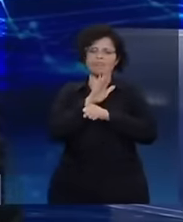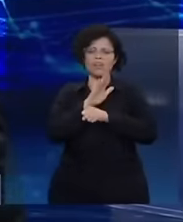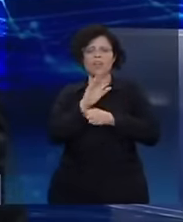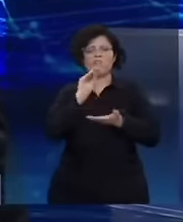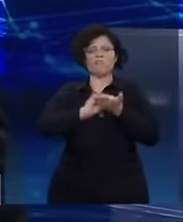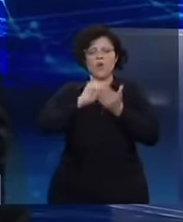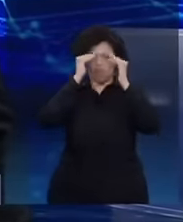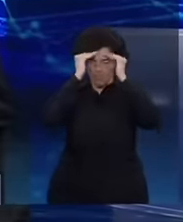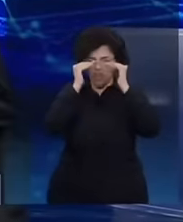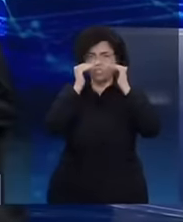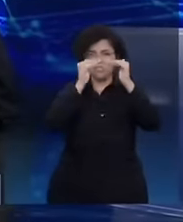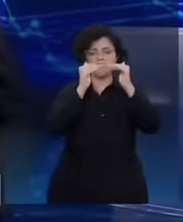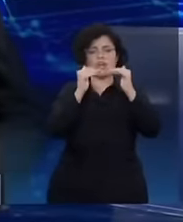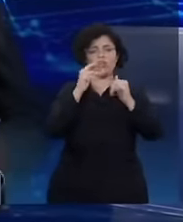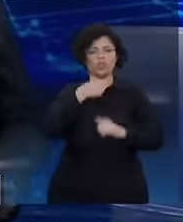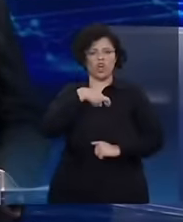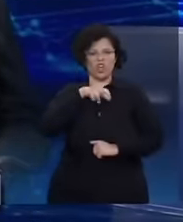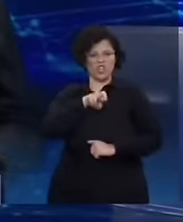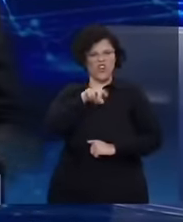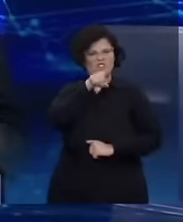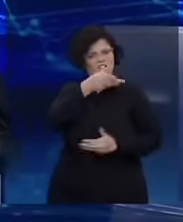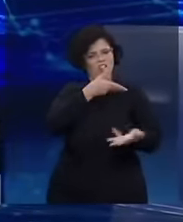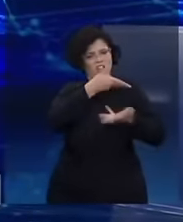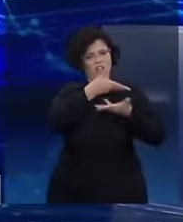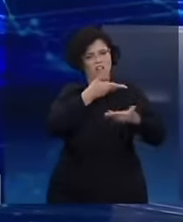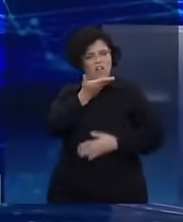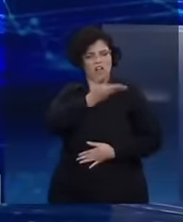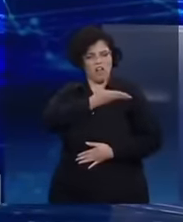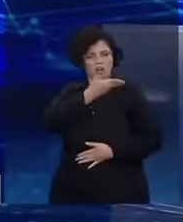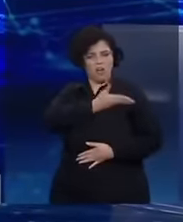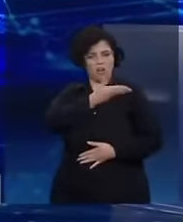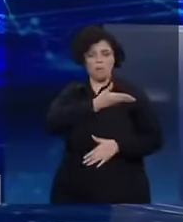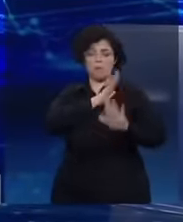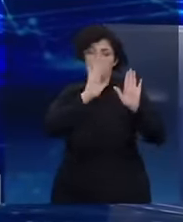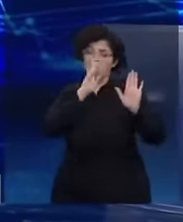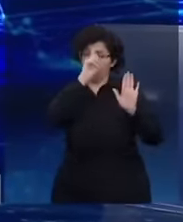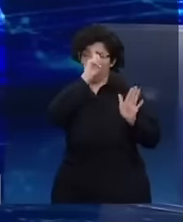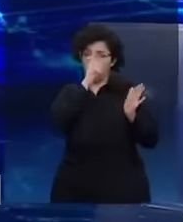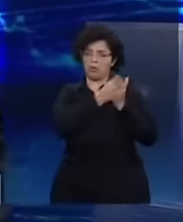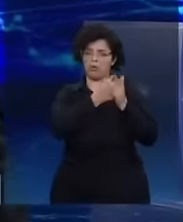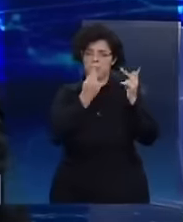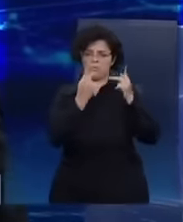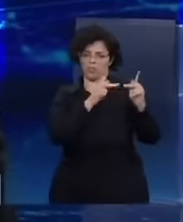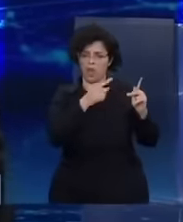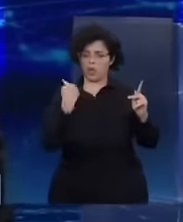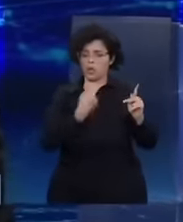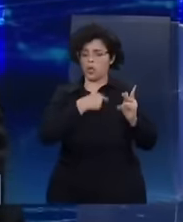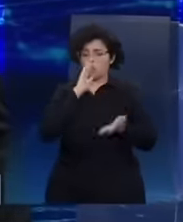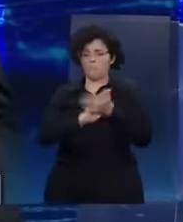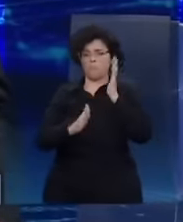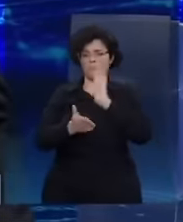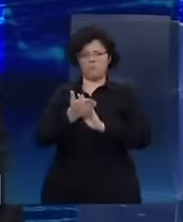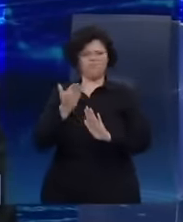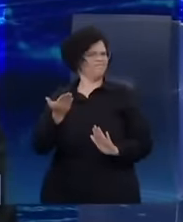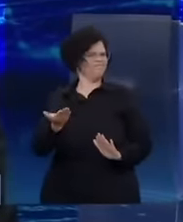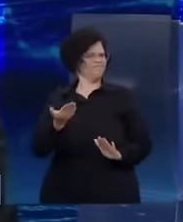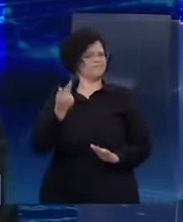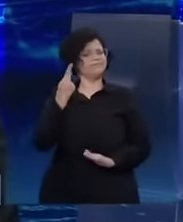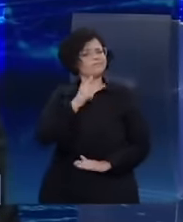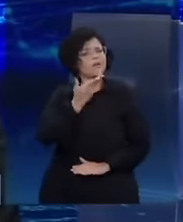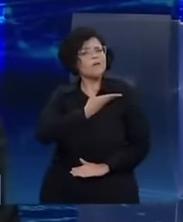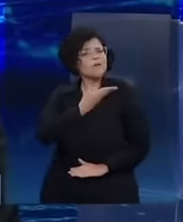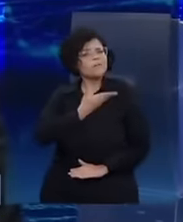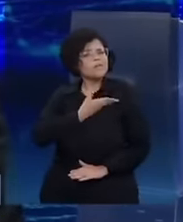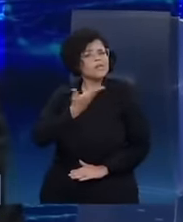como amigo? Diz que isso compete a ele e nós não podemos fazer nada? Outro amigo teu,